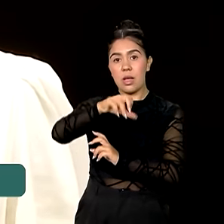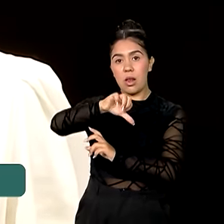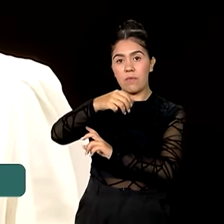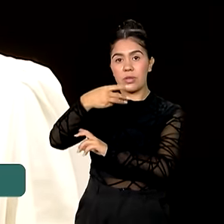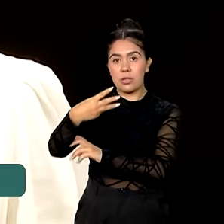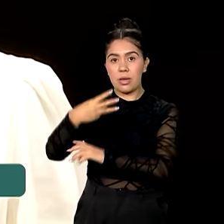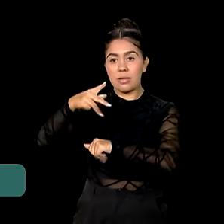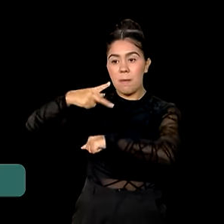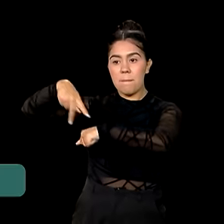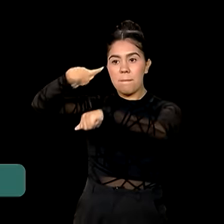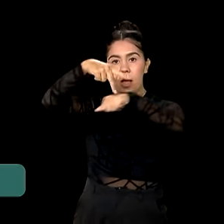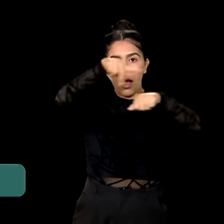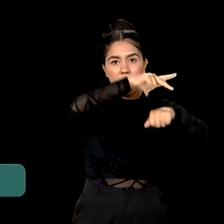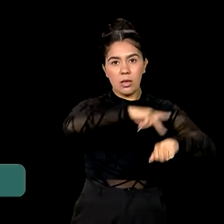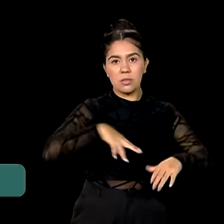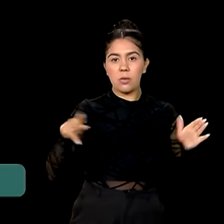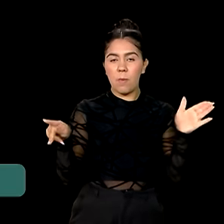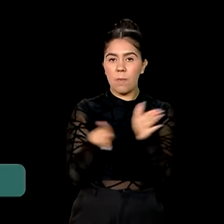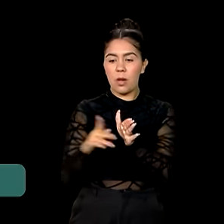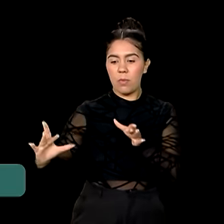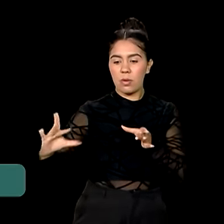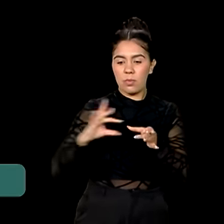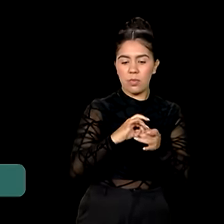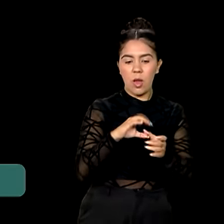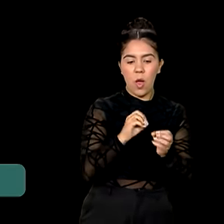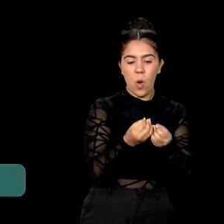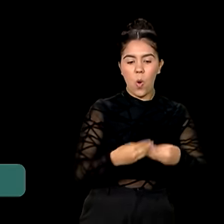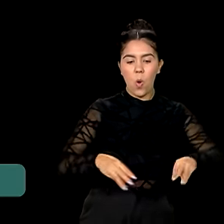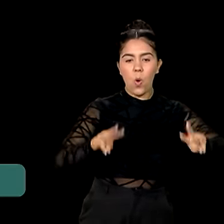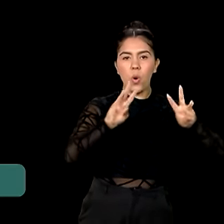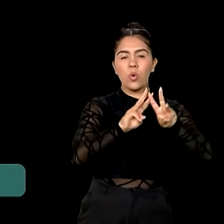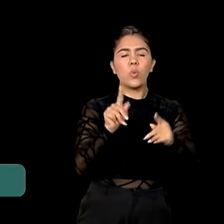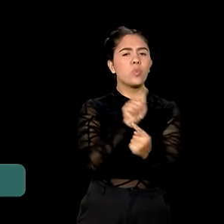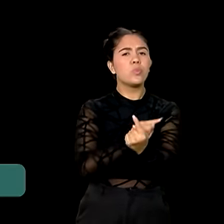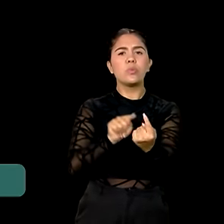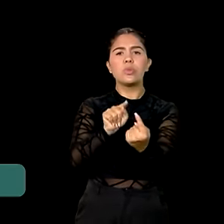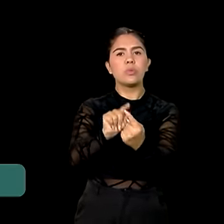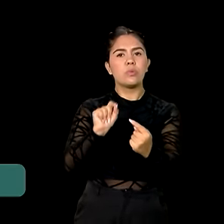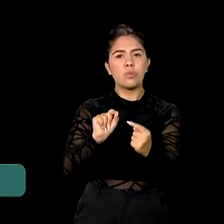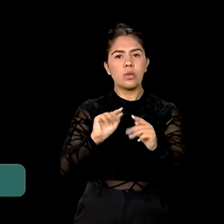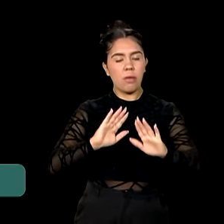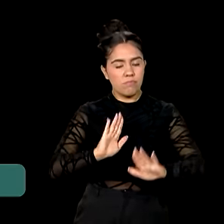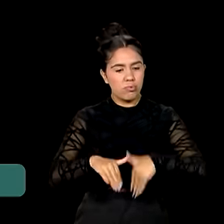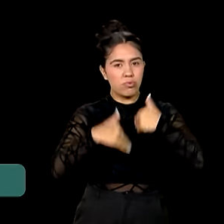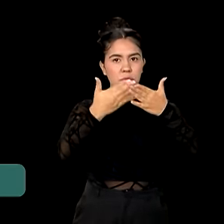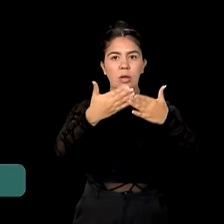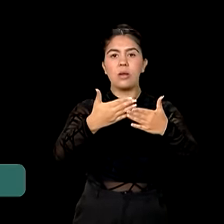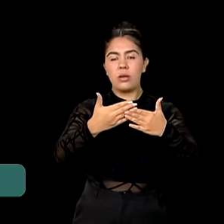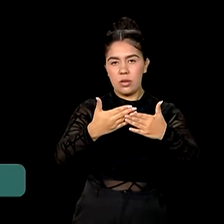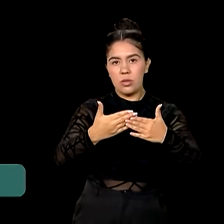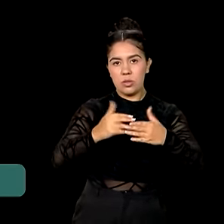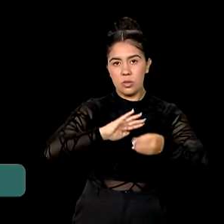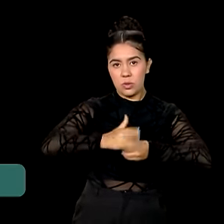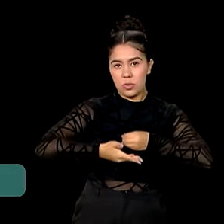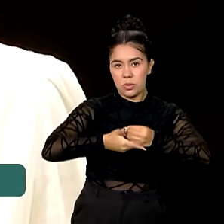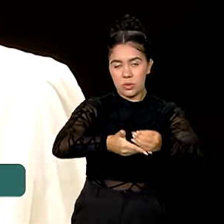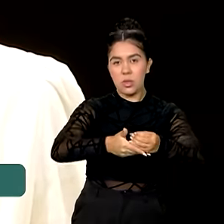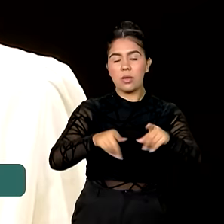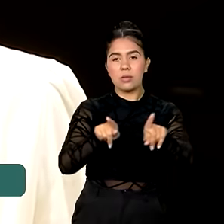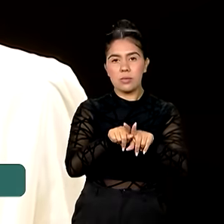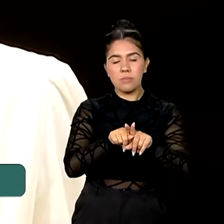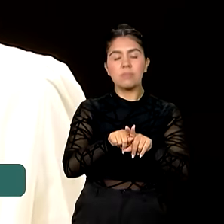membros da ONU, com foco em superar os principais desafios de crescimento sustentável enfrentados no mundo.